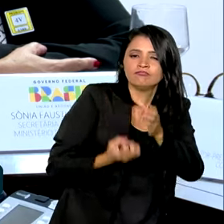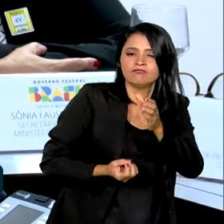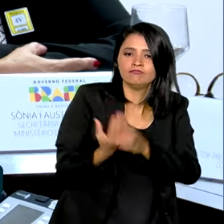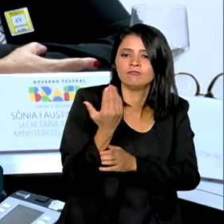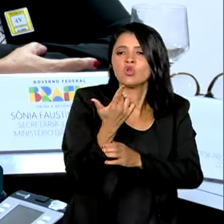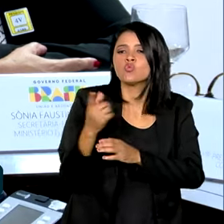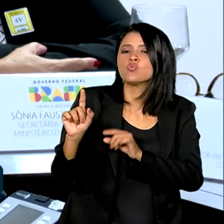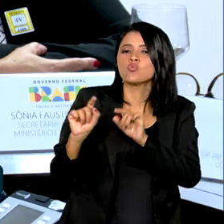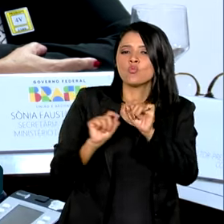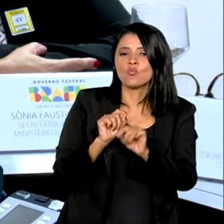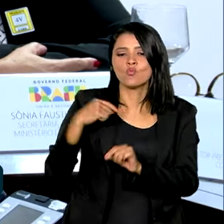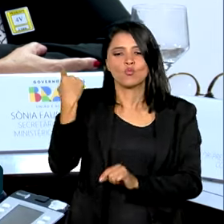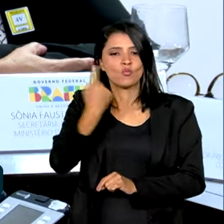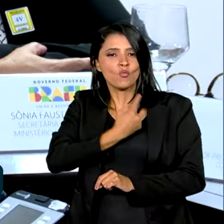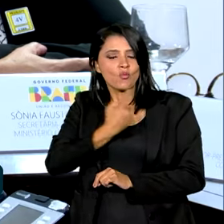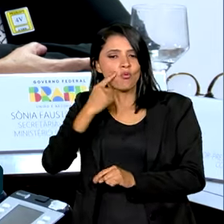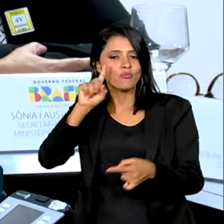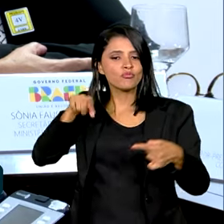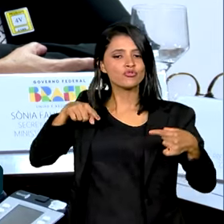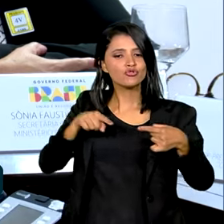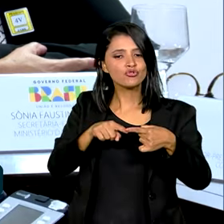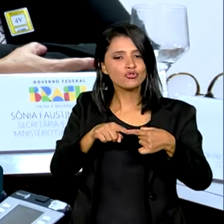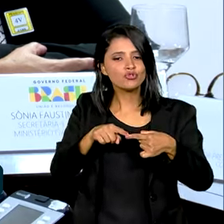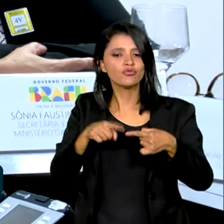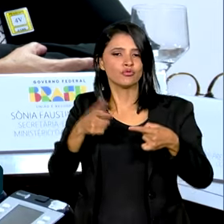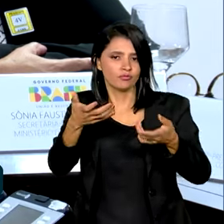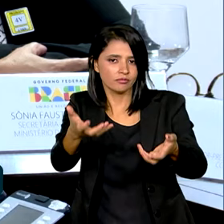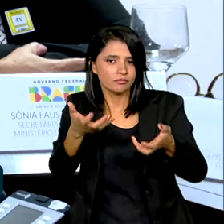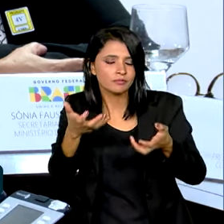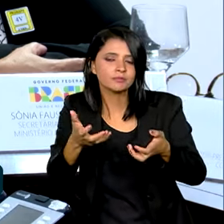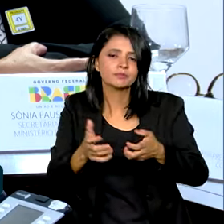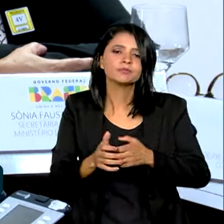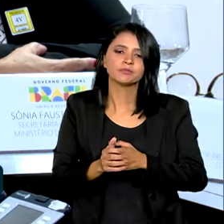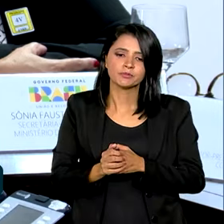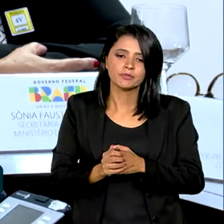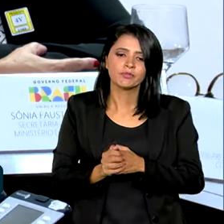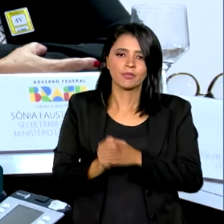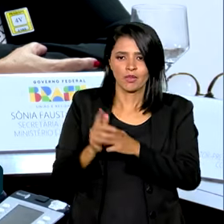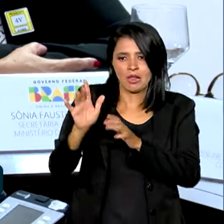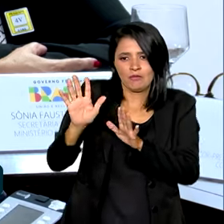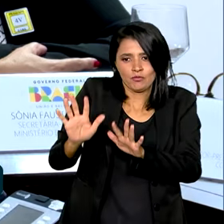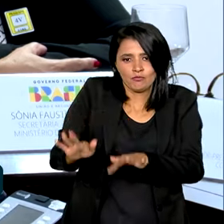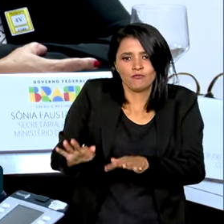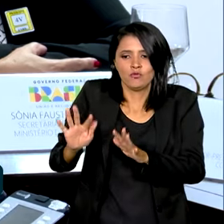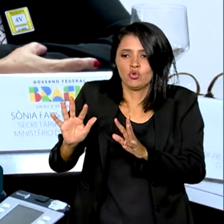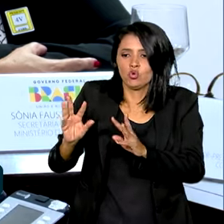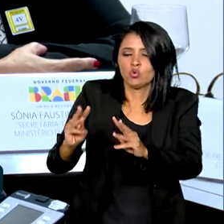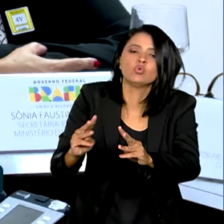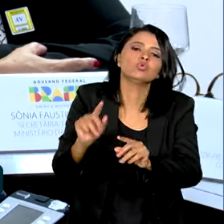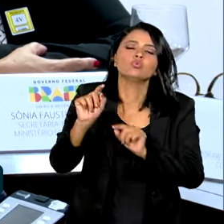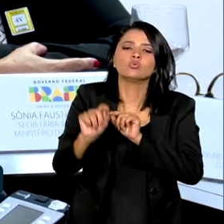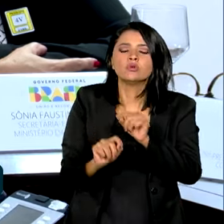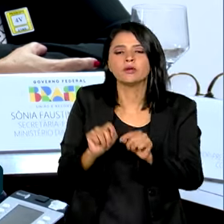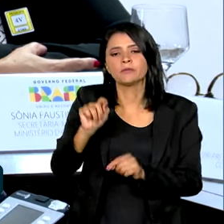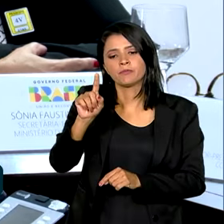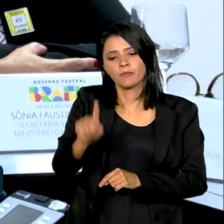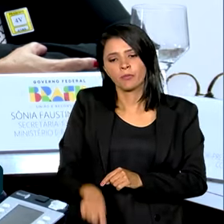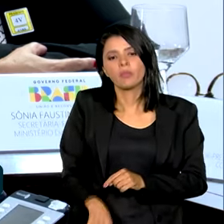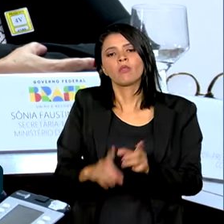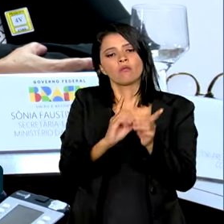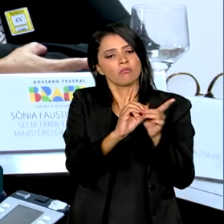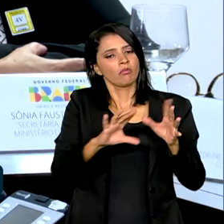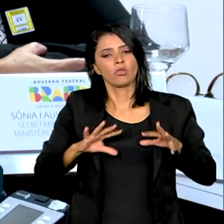análise, aquilo que nós objetivamos ao fim e ao cabo de todo esse processo é a